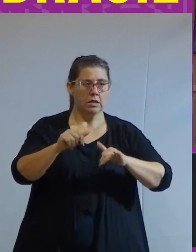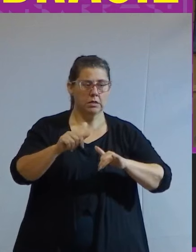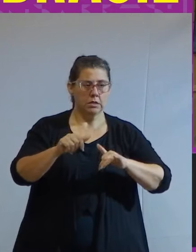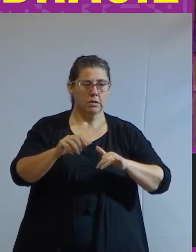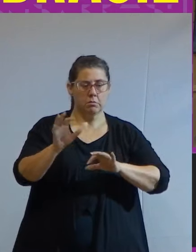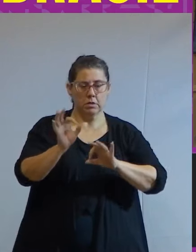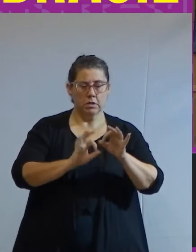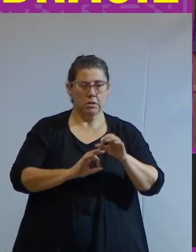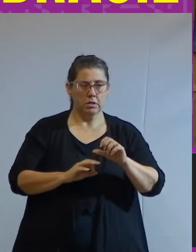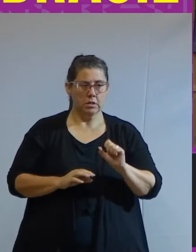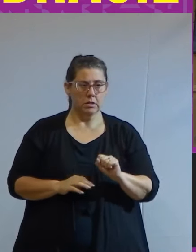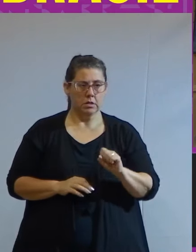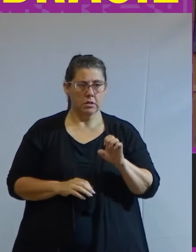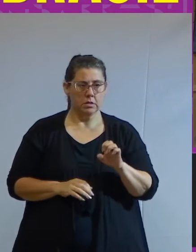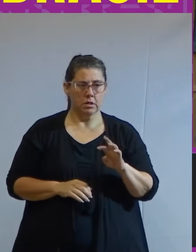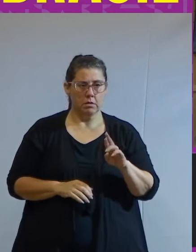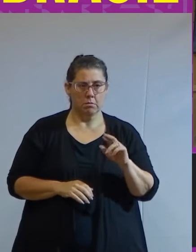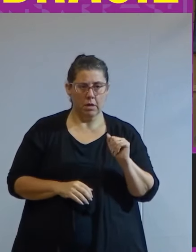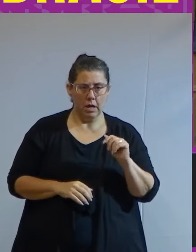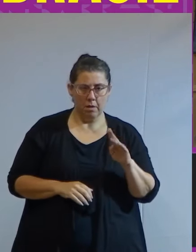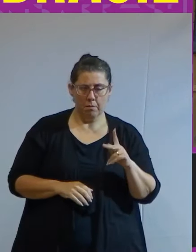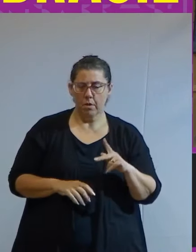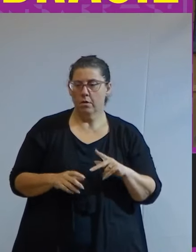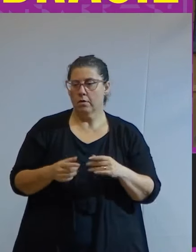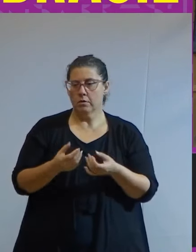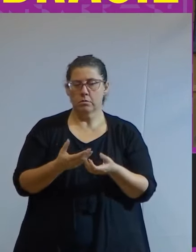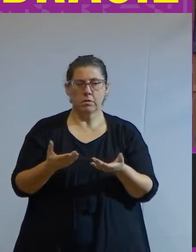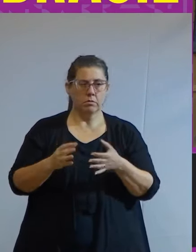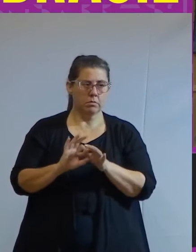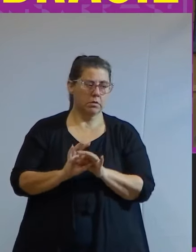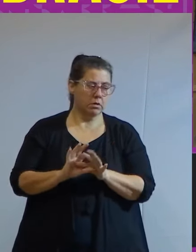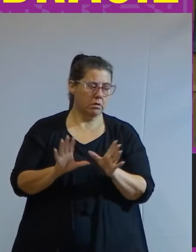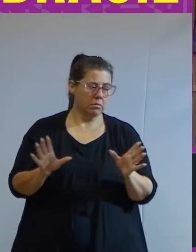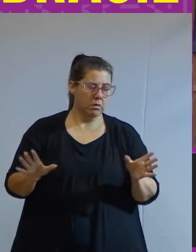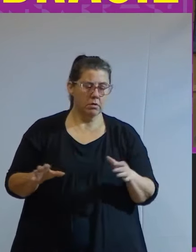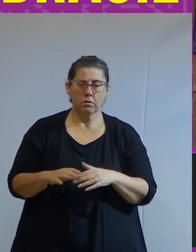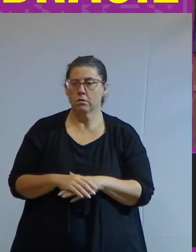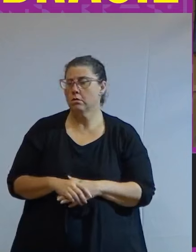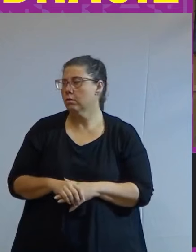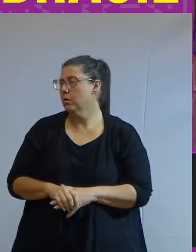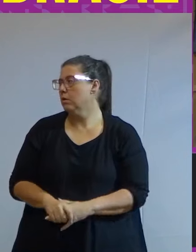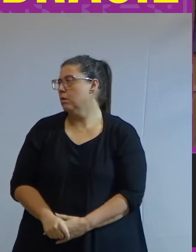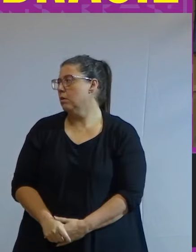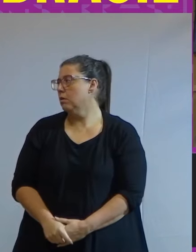SEBRAP que vai nos falar sobre neoliberalismo e pós-neoliberalismo